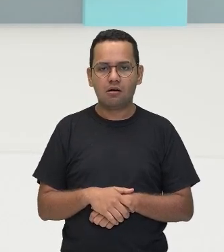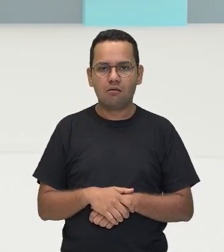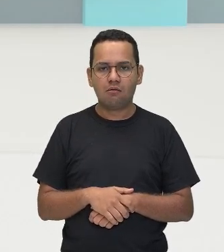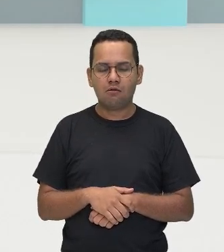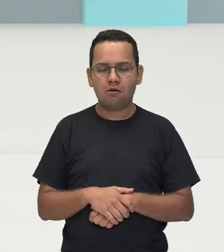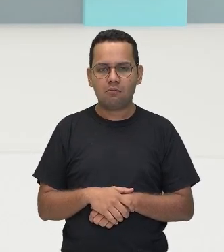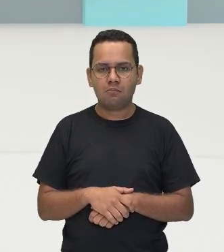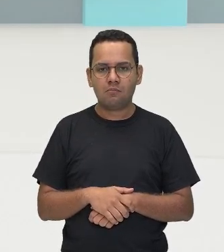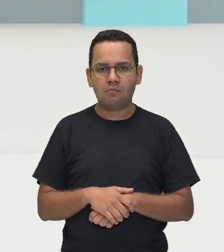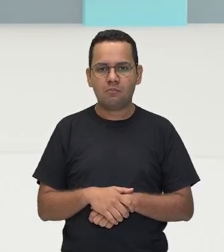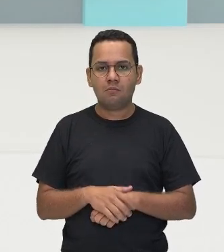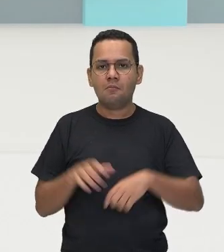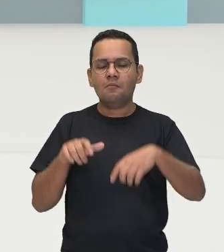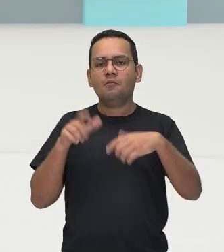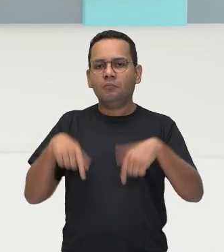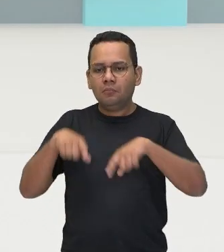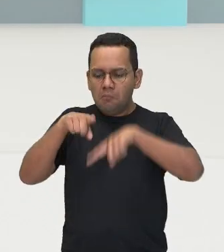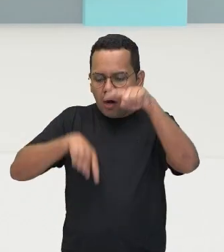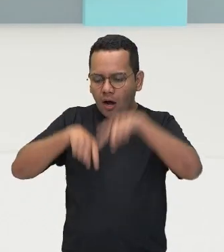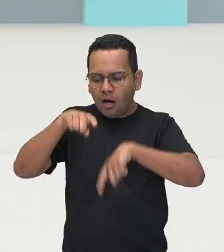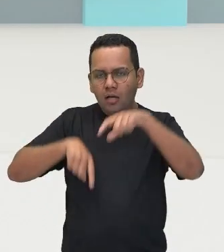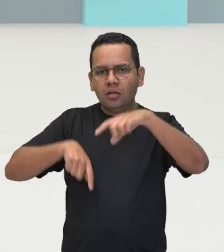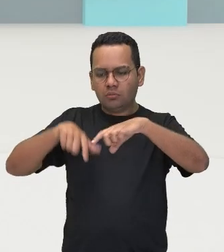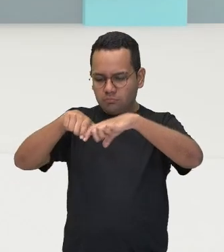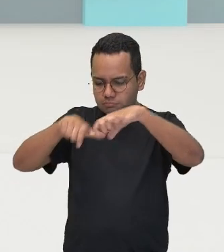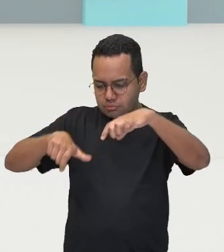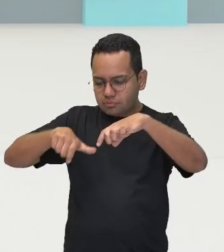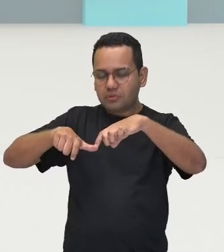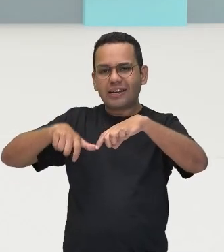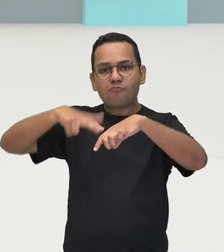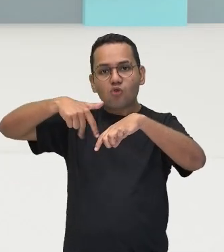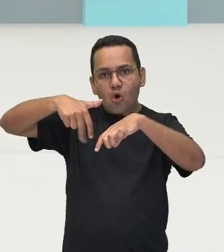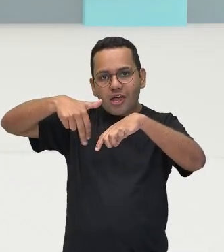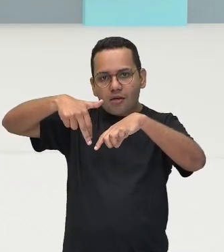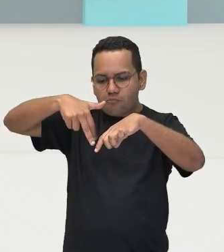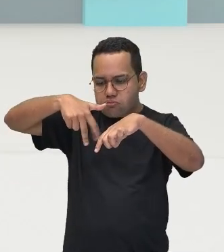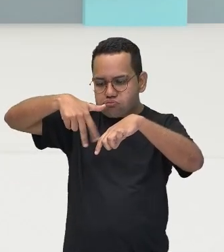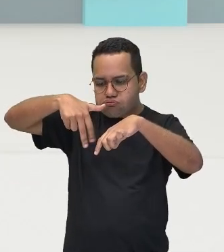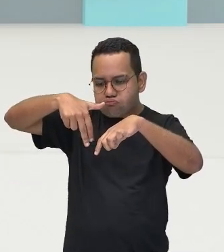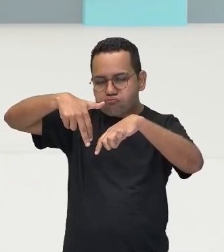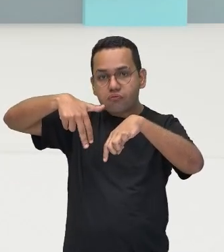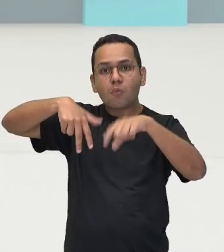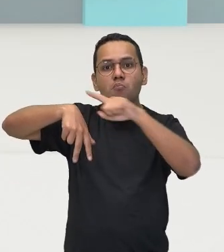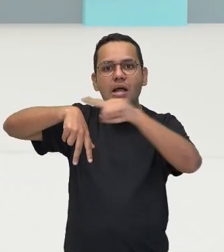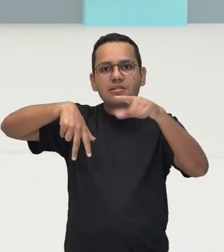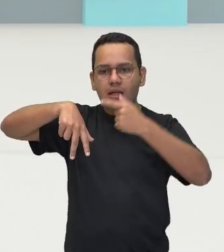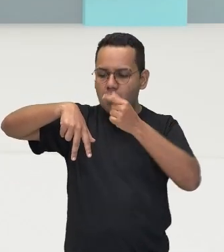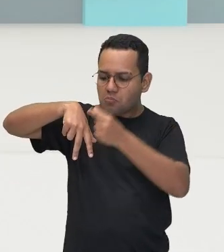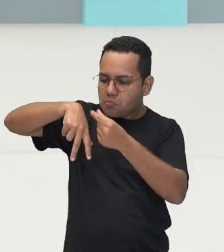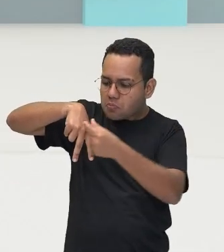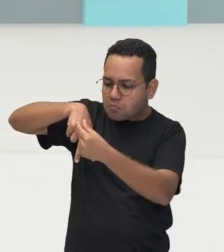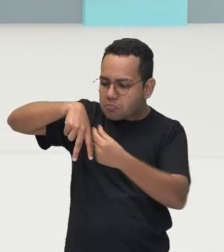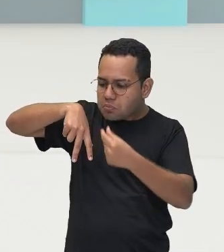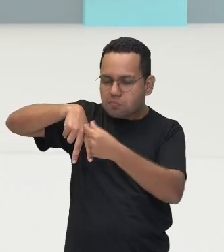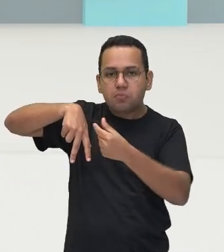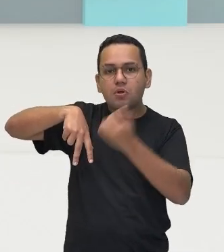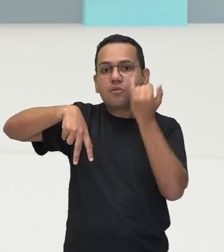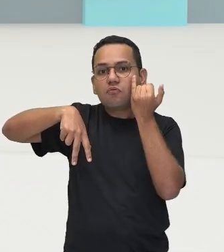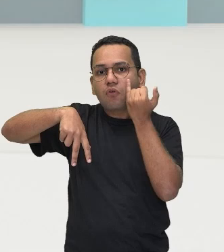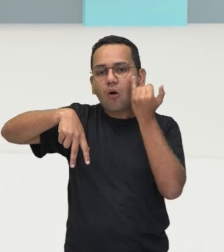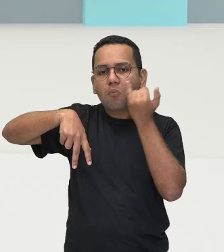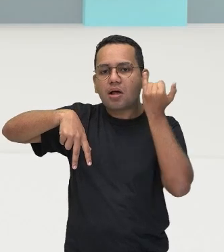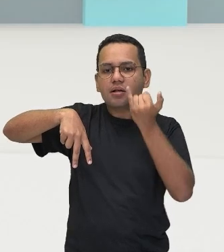movimento, para ver frequência cardíaca, né? No caso dela aí, vai ver frequência cardíaca e vai ver algo relacionado aos movimentos.